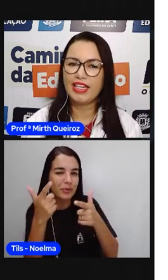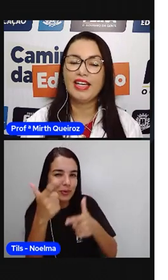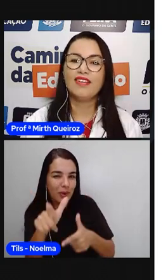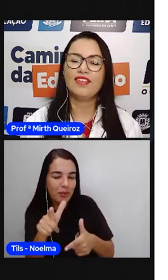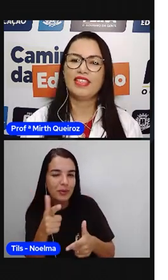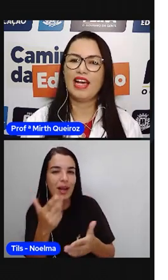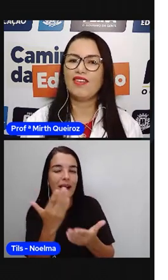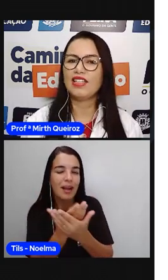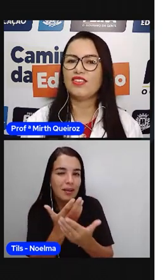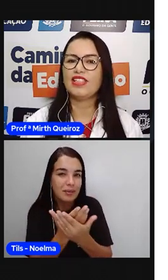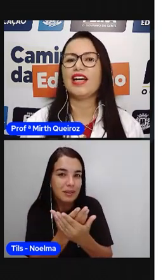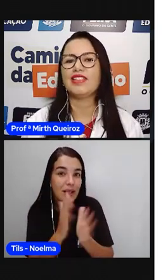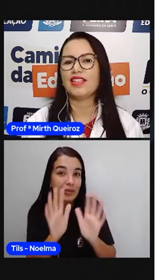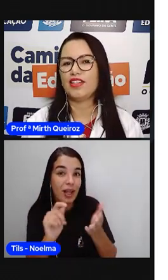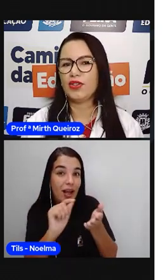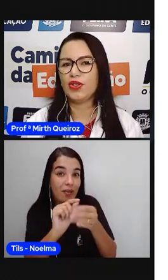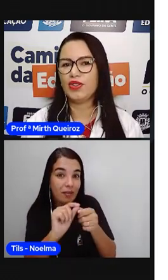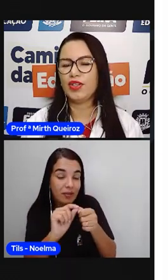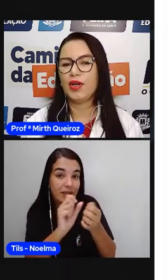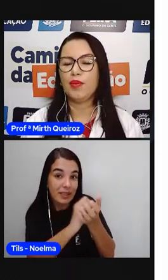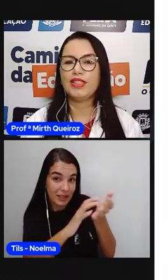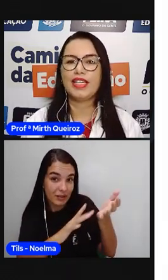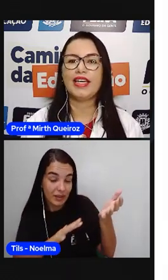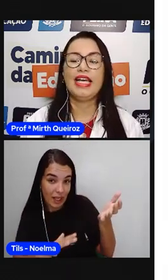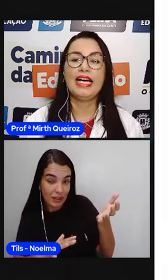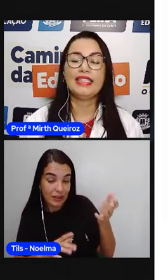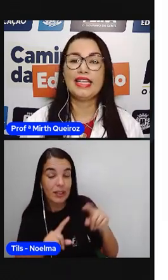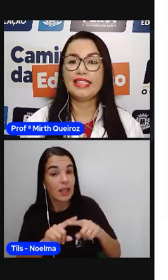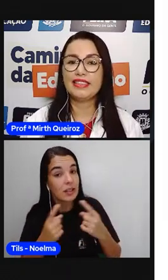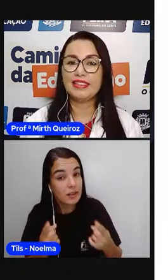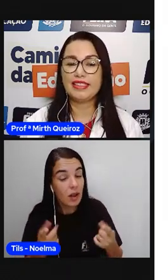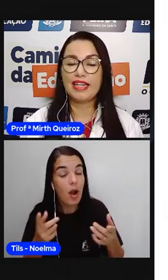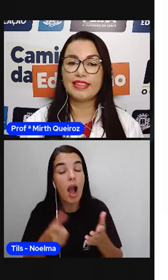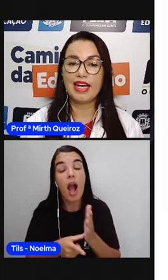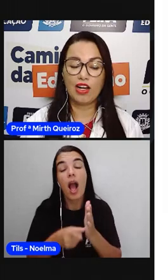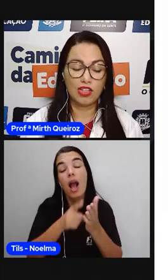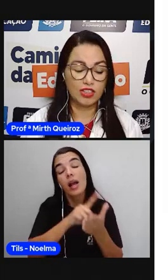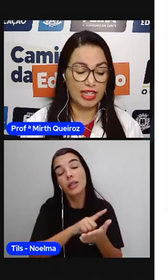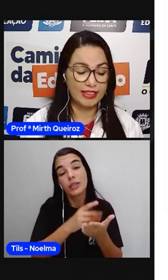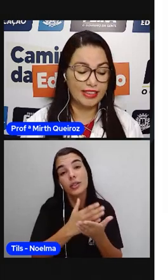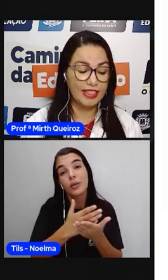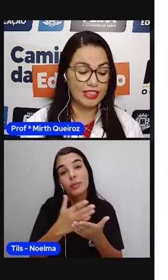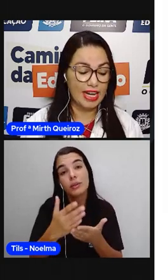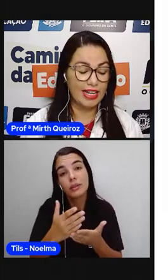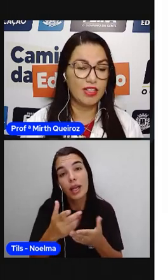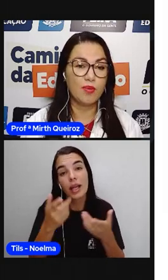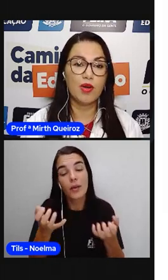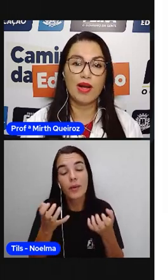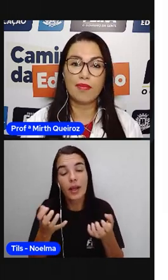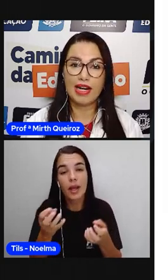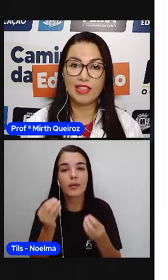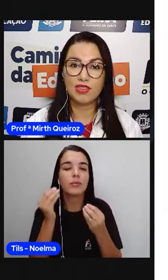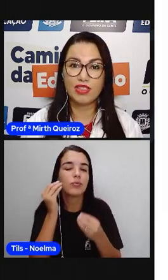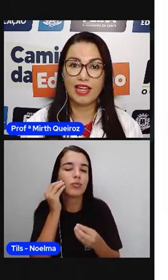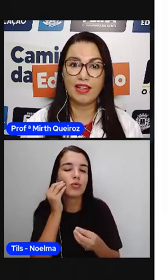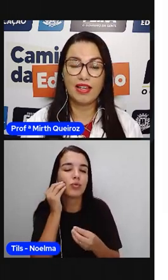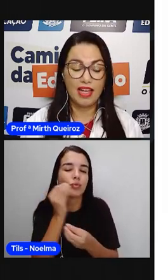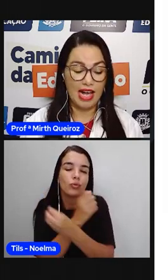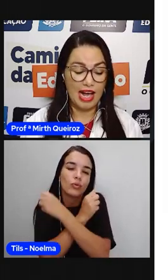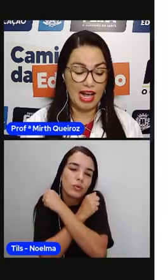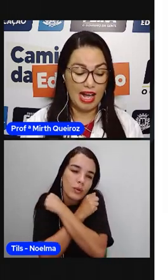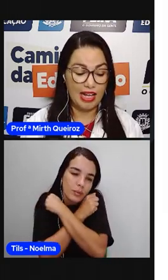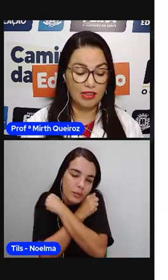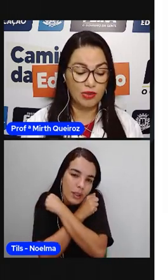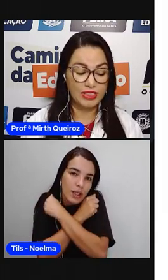aula. Fizeram a atividade anterior? Pois é. Antes da gente iniciar essa aula, gostaria de deixar aí o meu abraço, né?